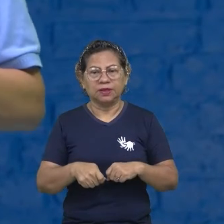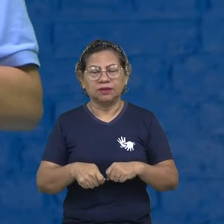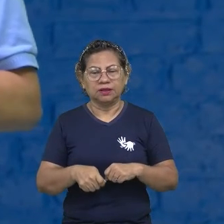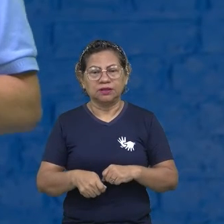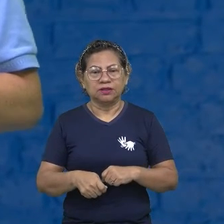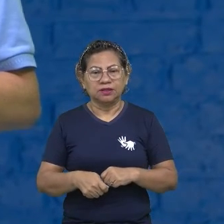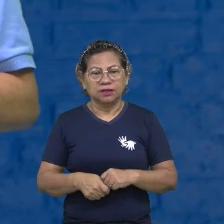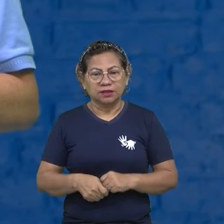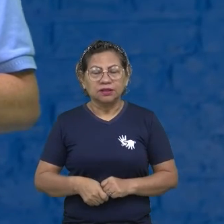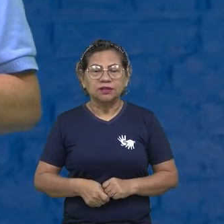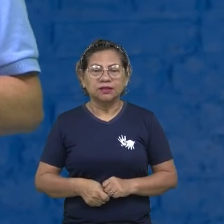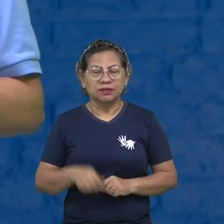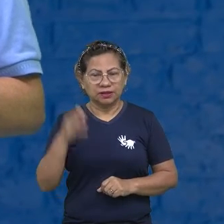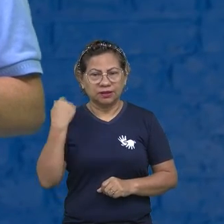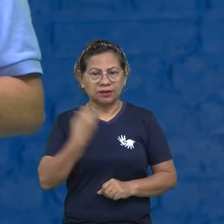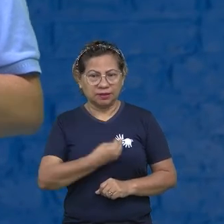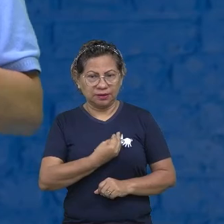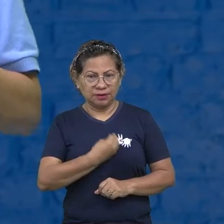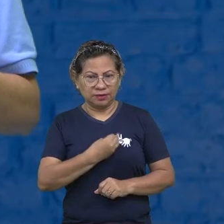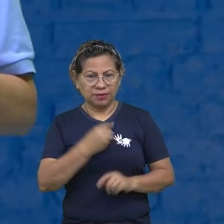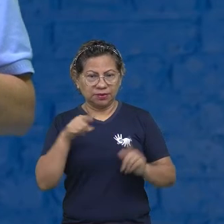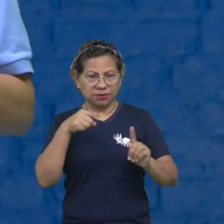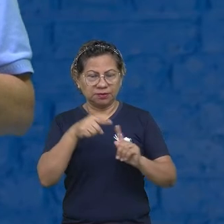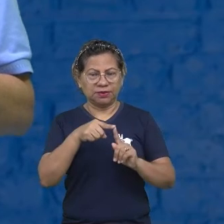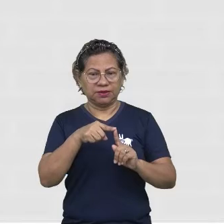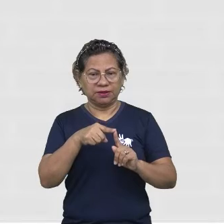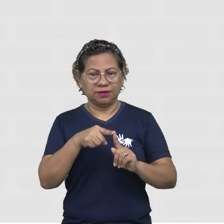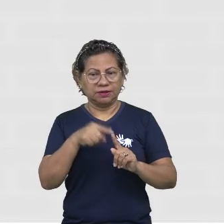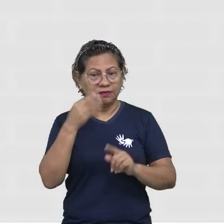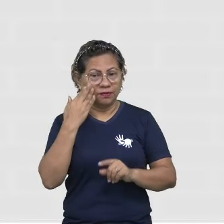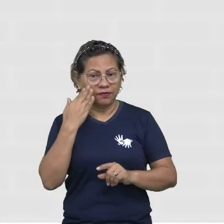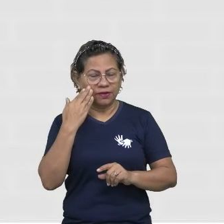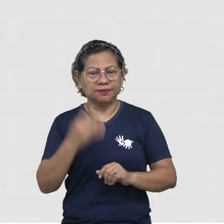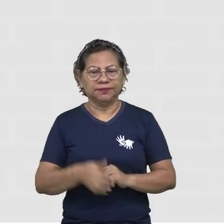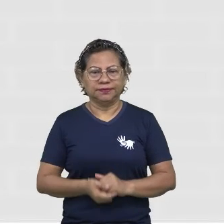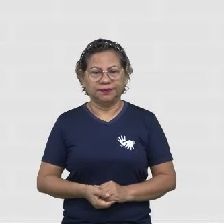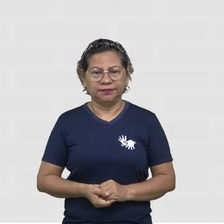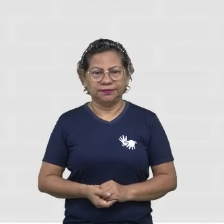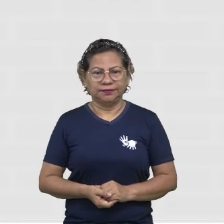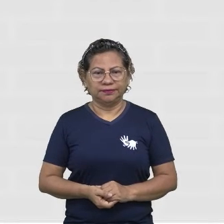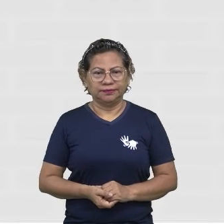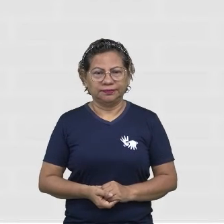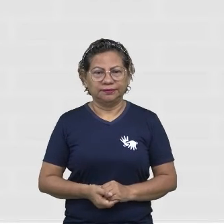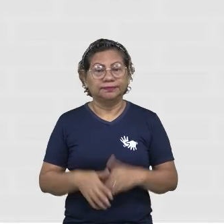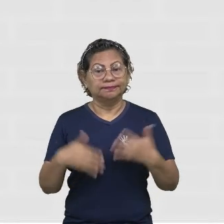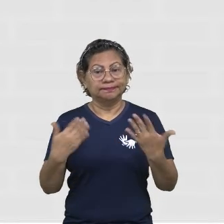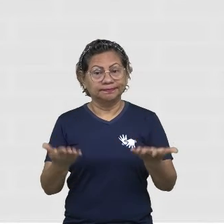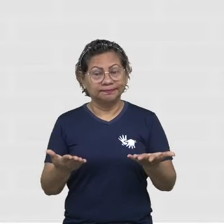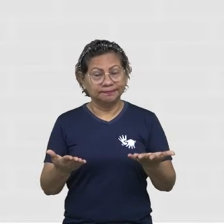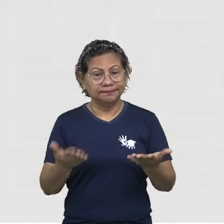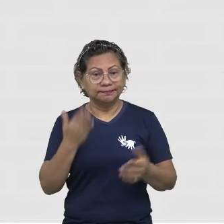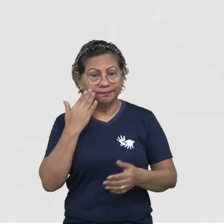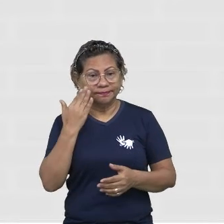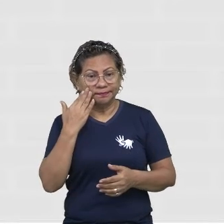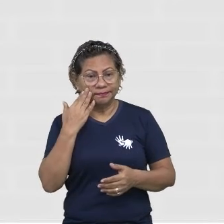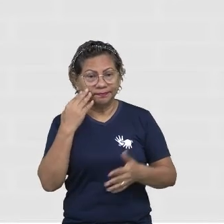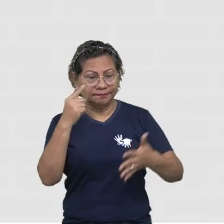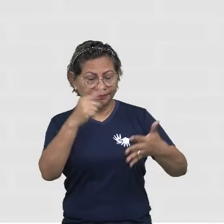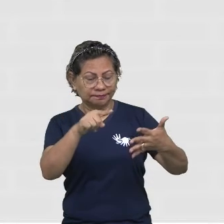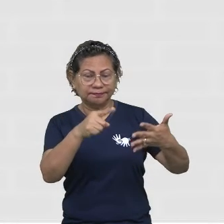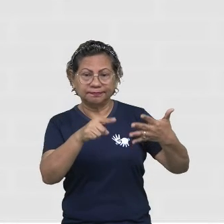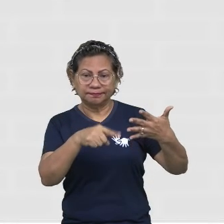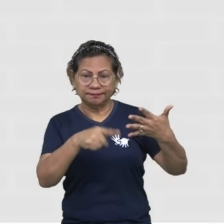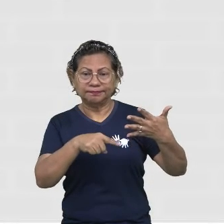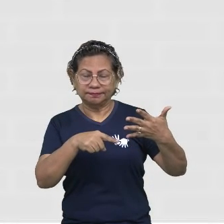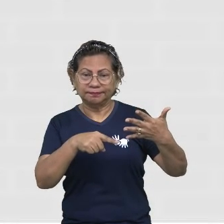a definir o seu projeto de vida. Vamos ver essas perguntas? Vamos lá? Então, quais são essas perguntas que vão te